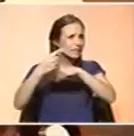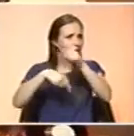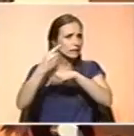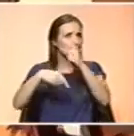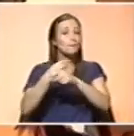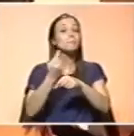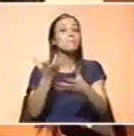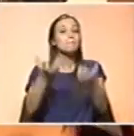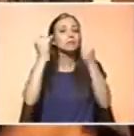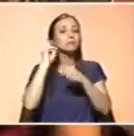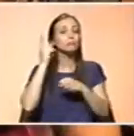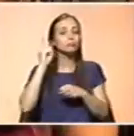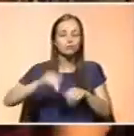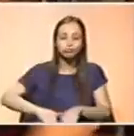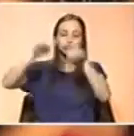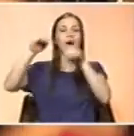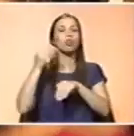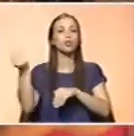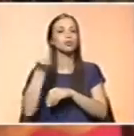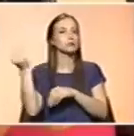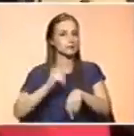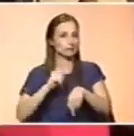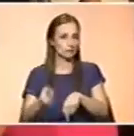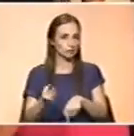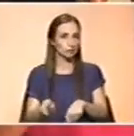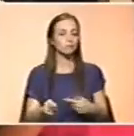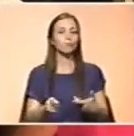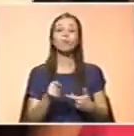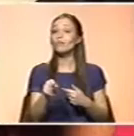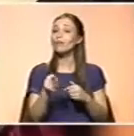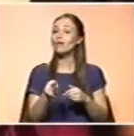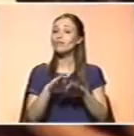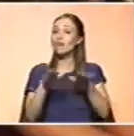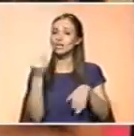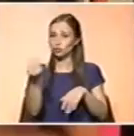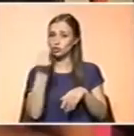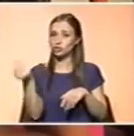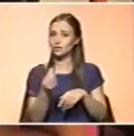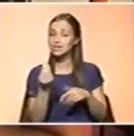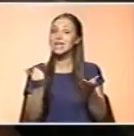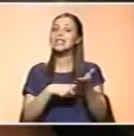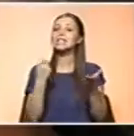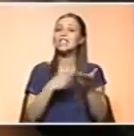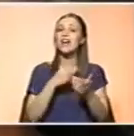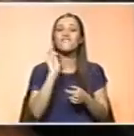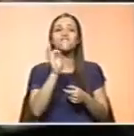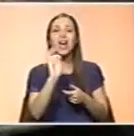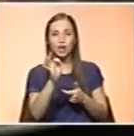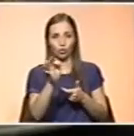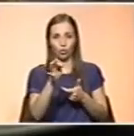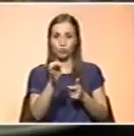do crescimento acelerado, que é a adolescência. E também nessa fase da vida, as necessidades de ferro estão